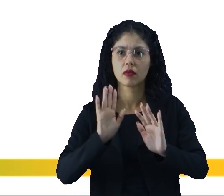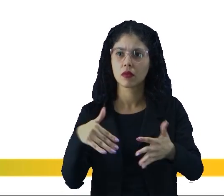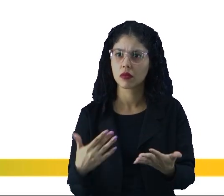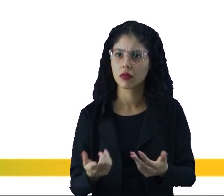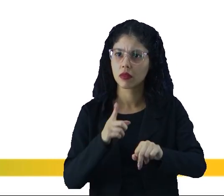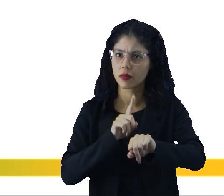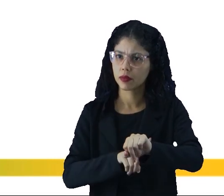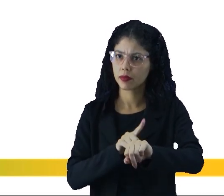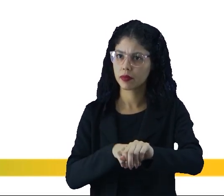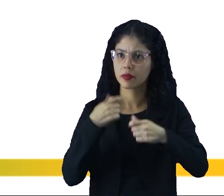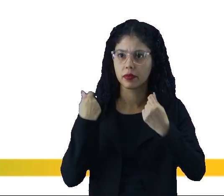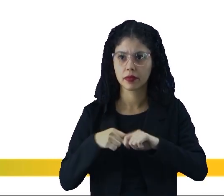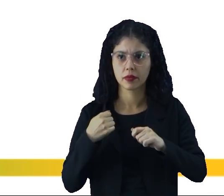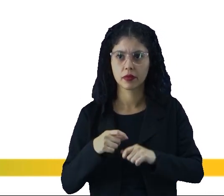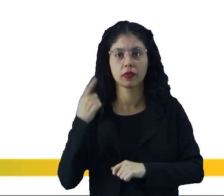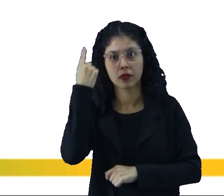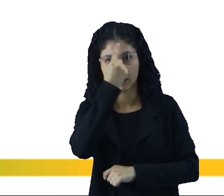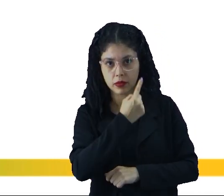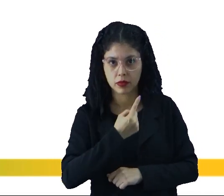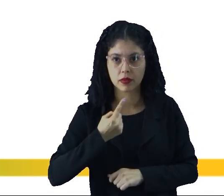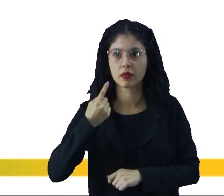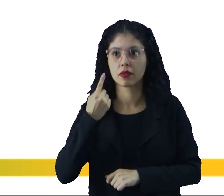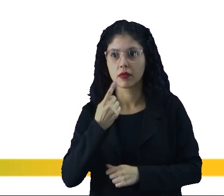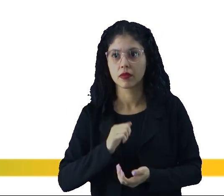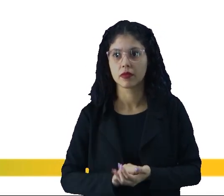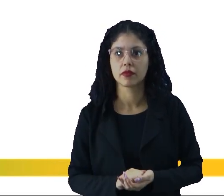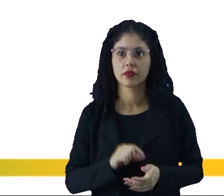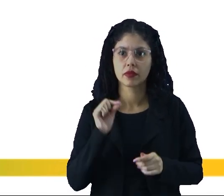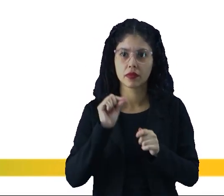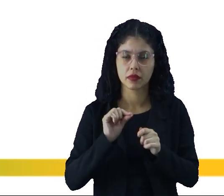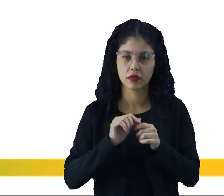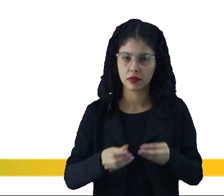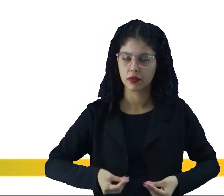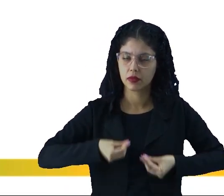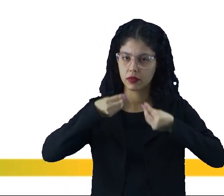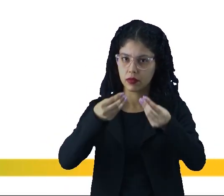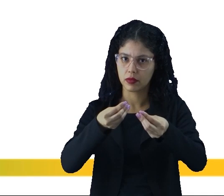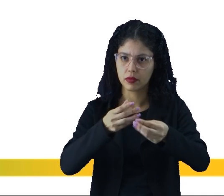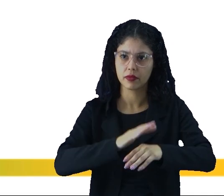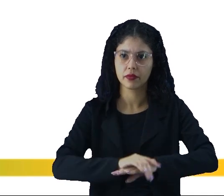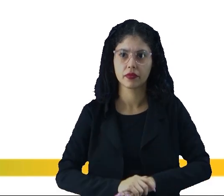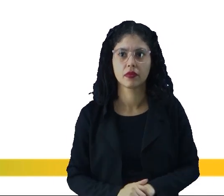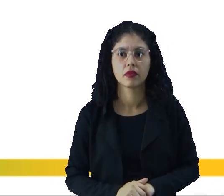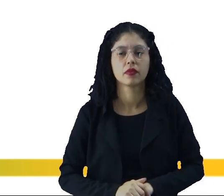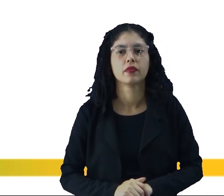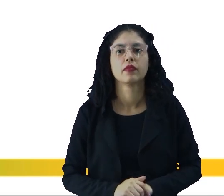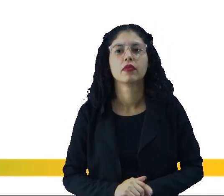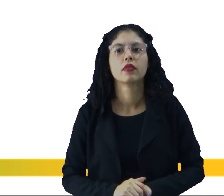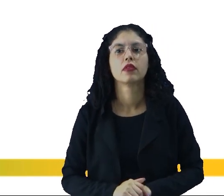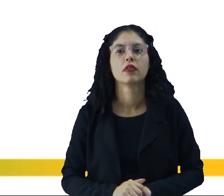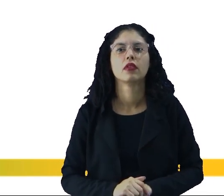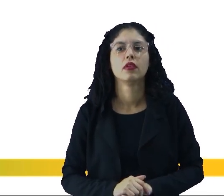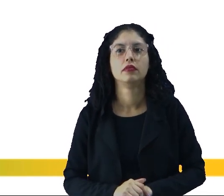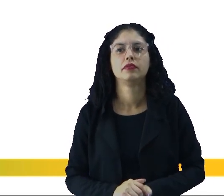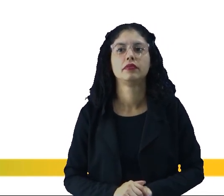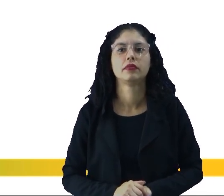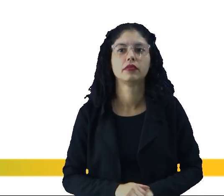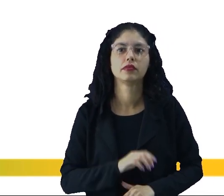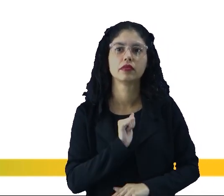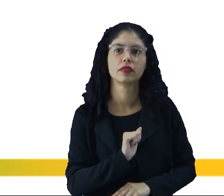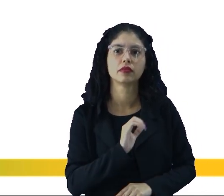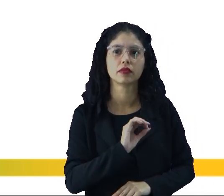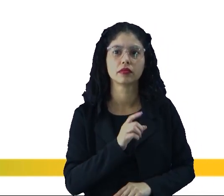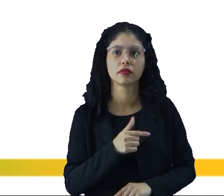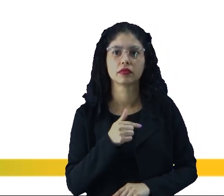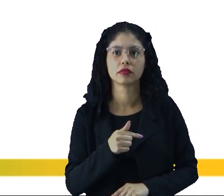qual será o tempo necessário em horas para a realização da entrega nós temos as alternativas